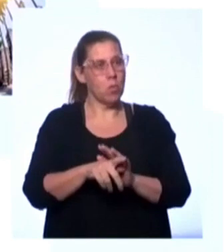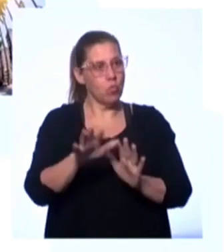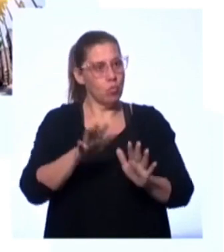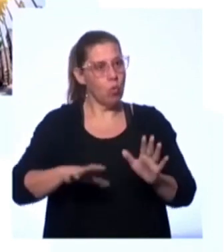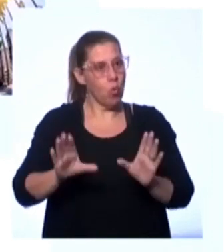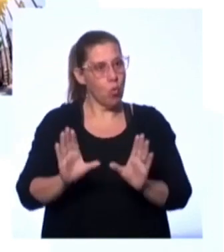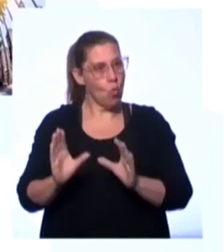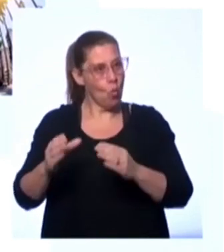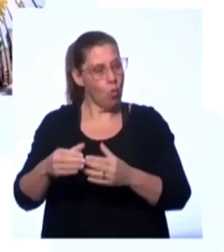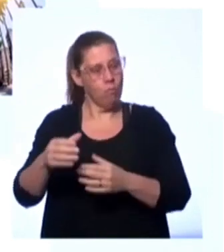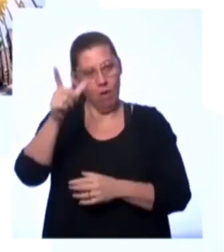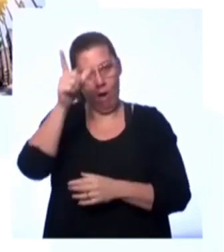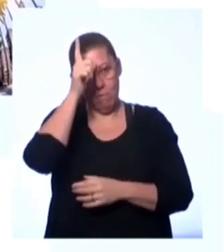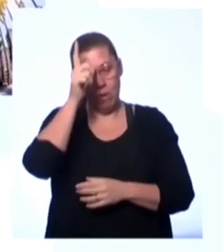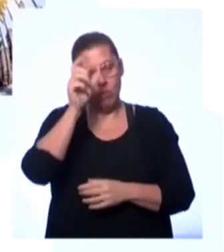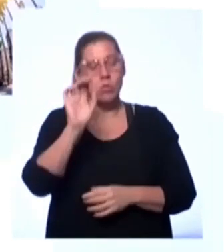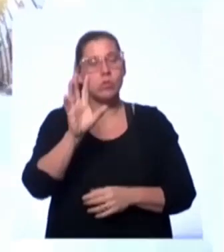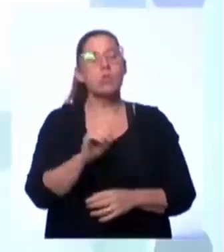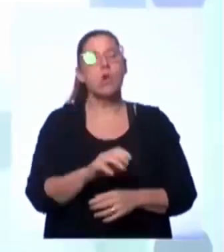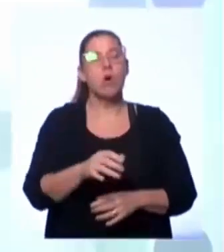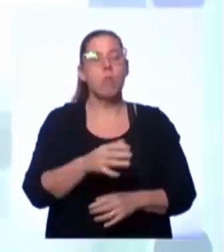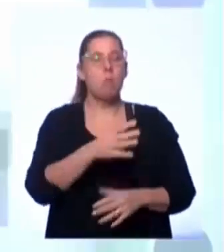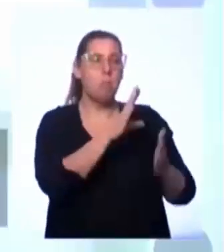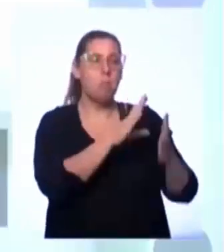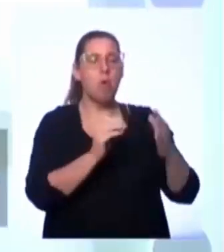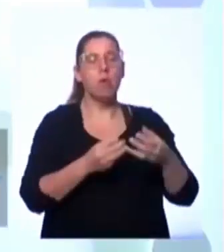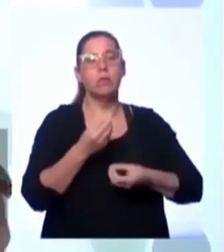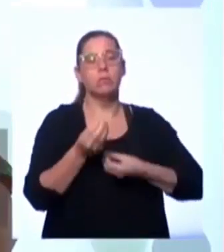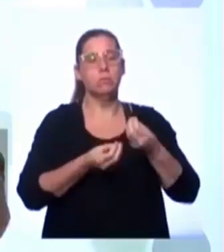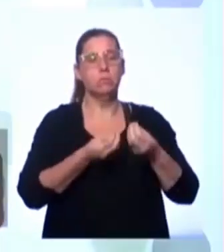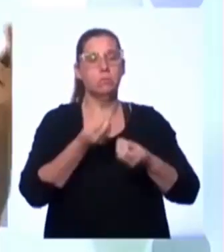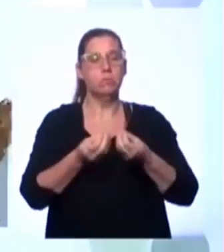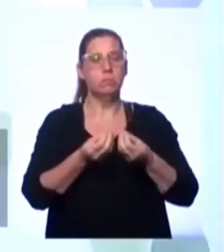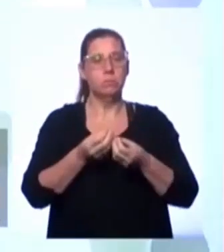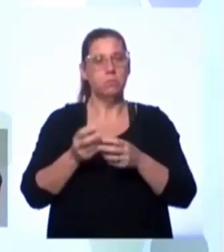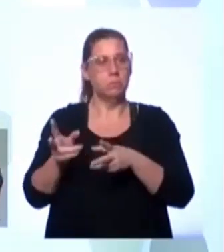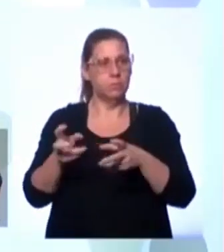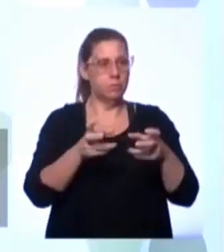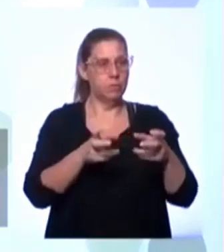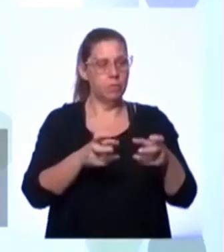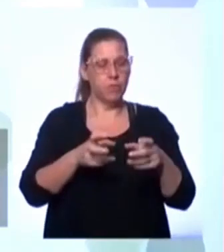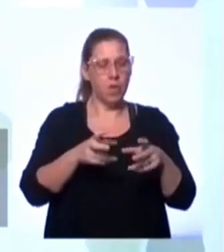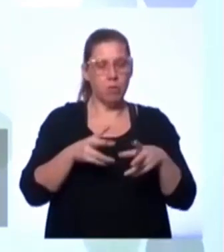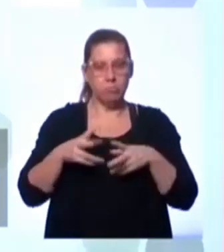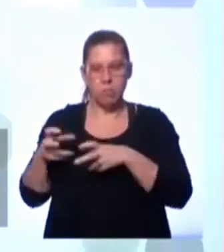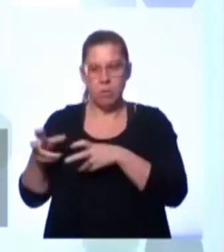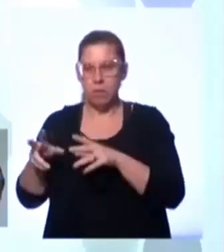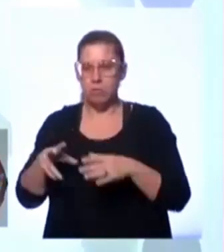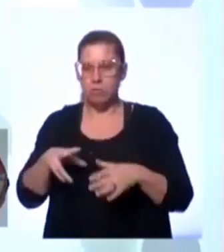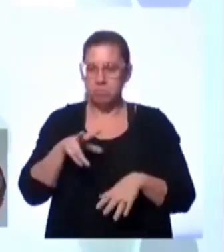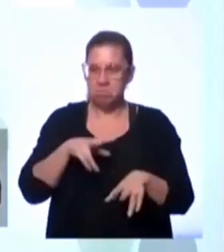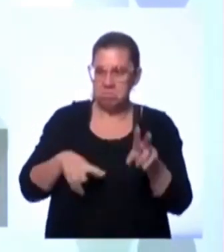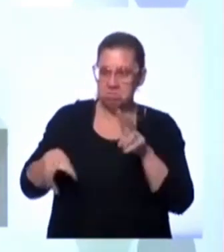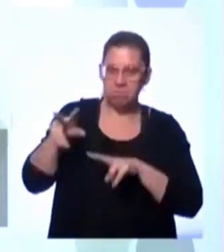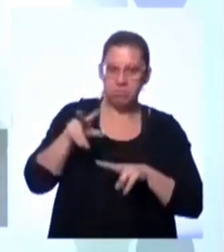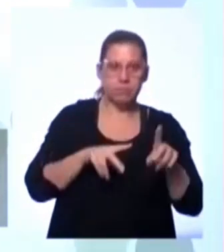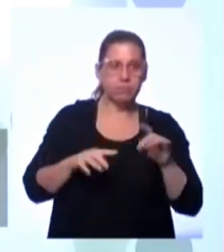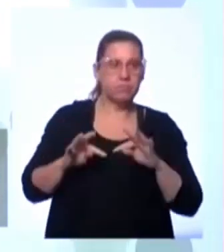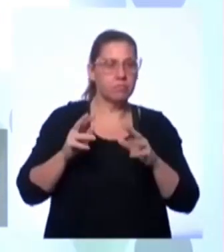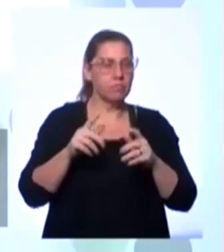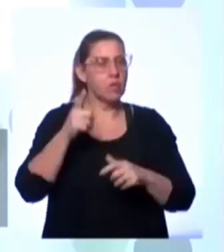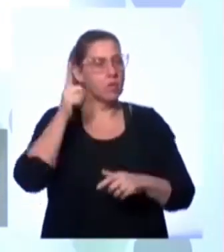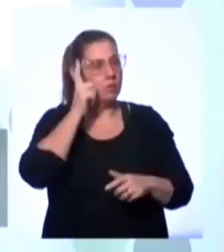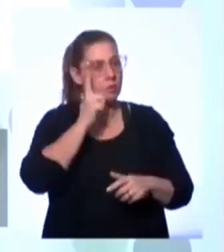são só exemplos de como, olhando ao nosso redor, olhando para nós mesmos, nós